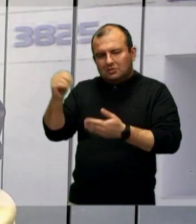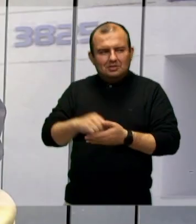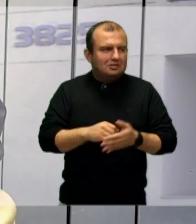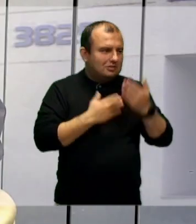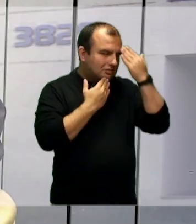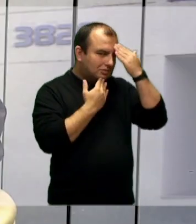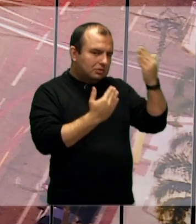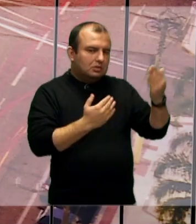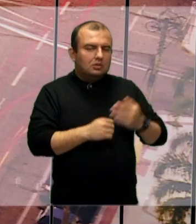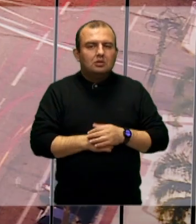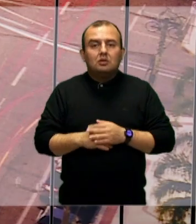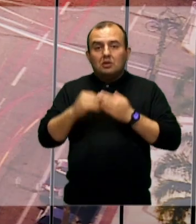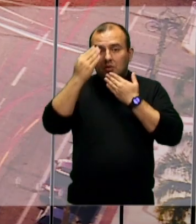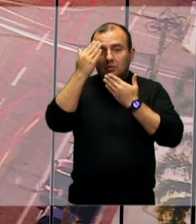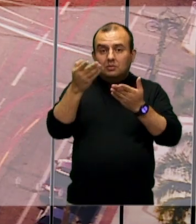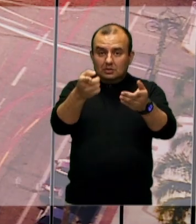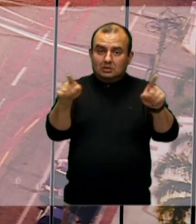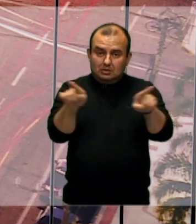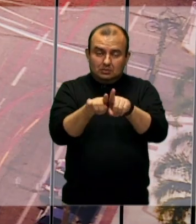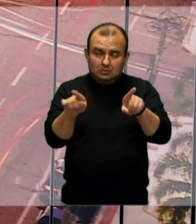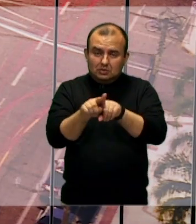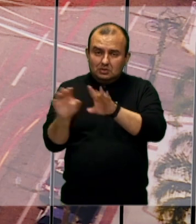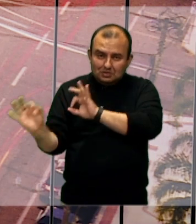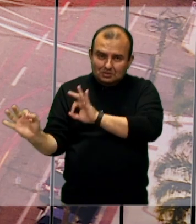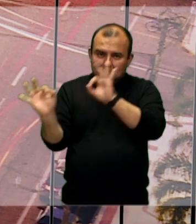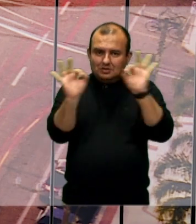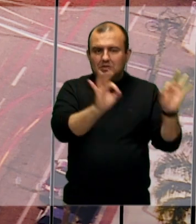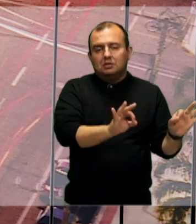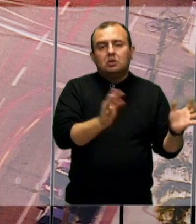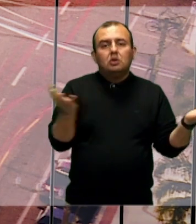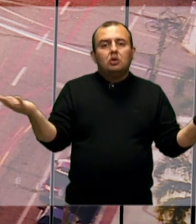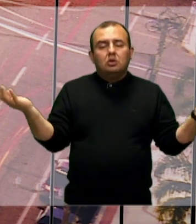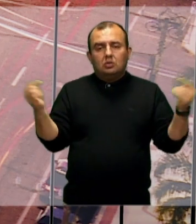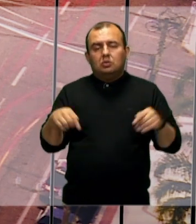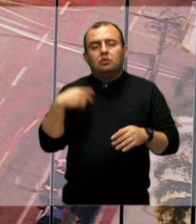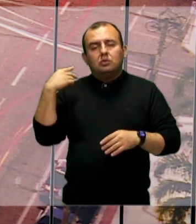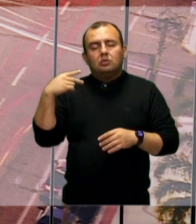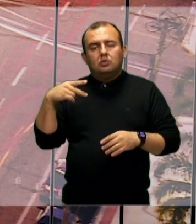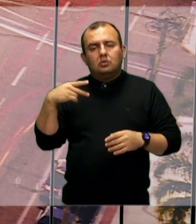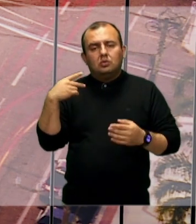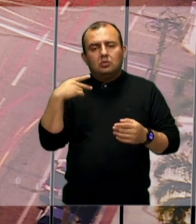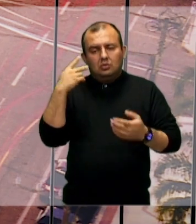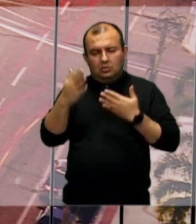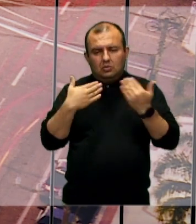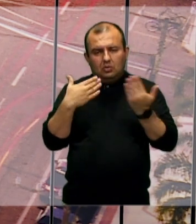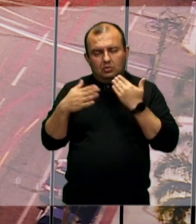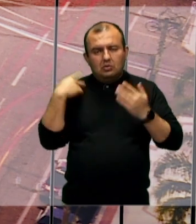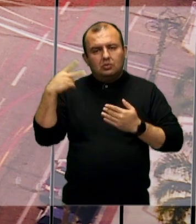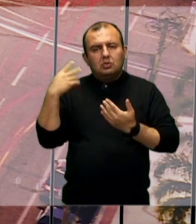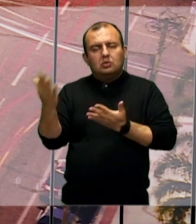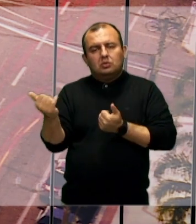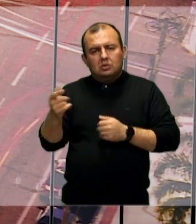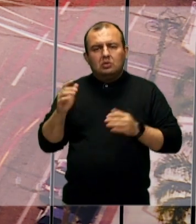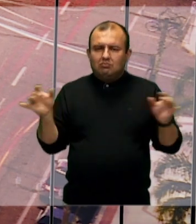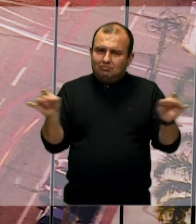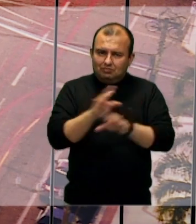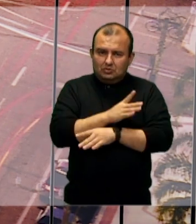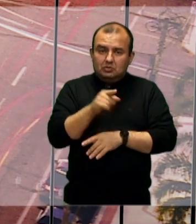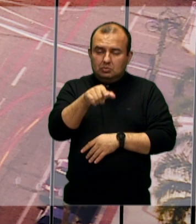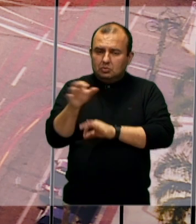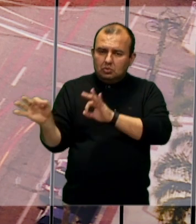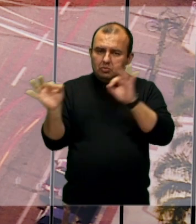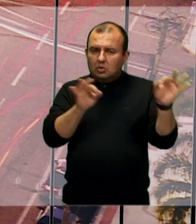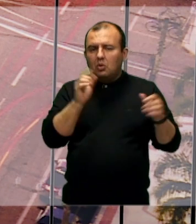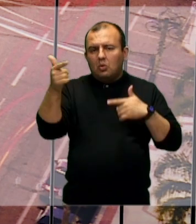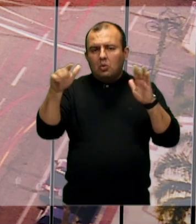obrigado. Obrigado a você também que nos acompanhou. O Fala Vereador Mirim chega ao fim, mas você pode acompanhar este